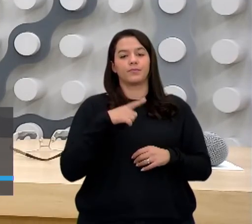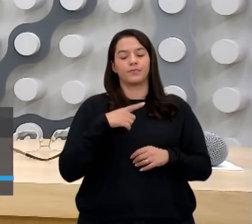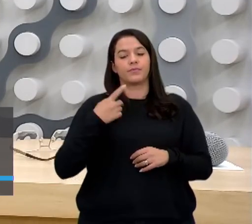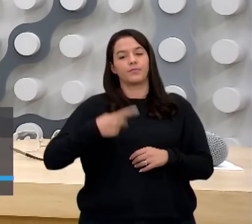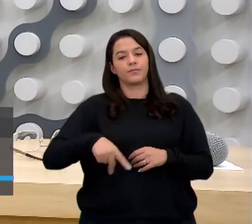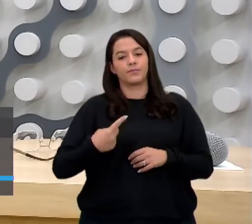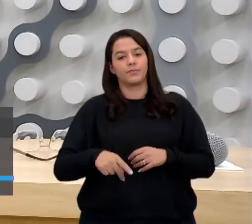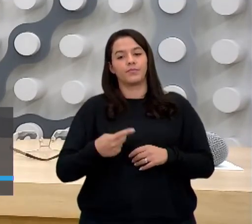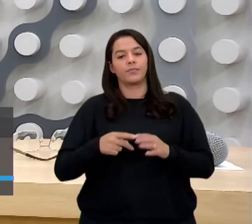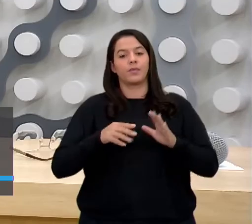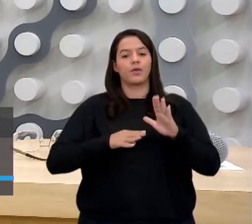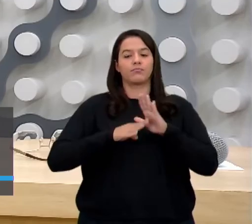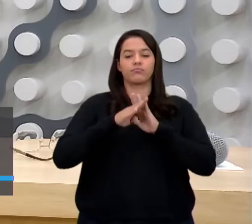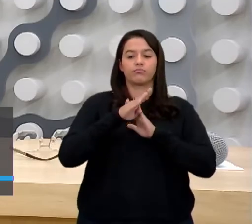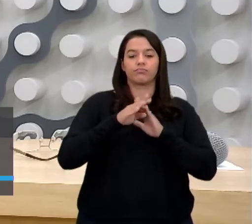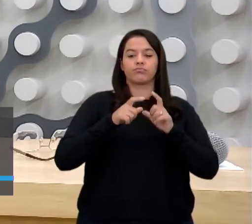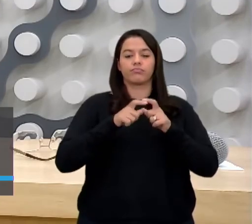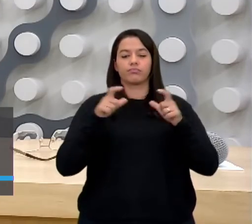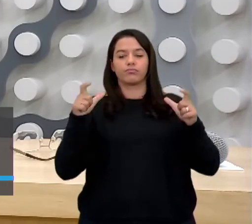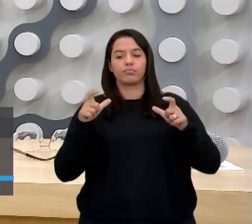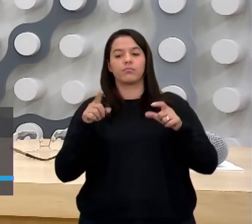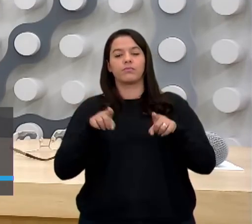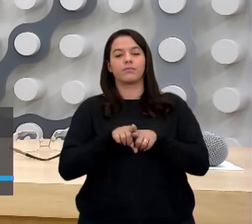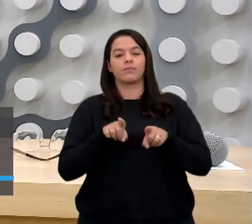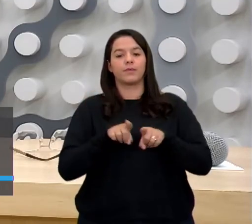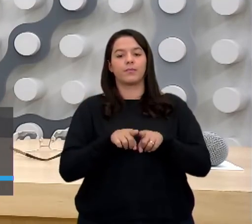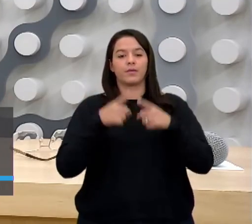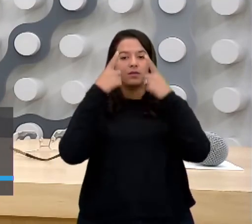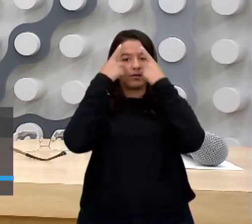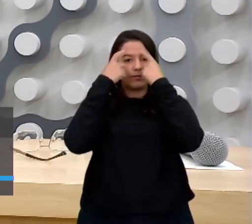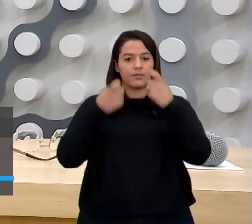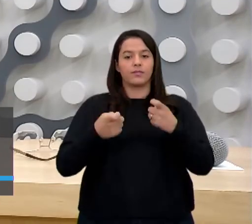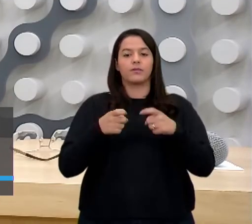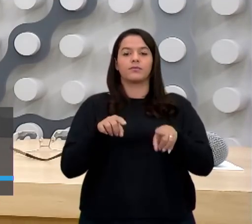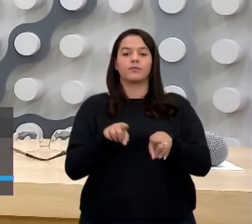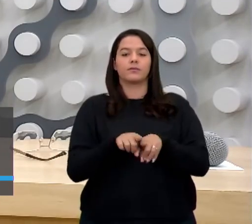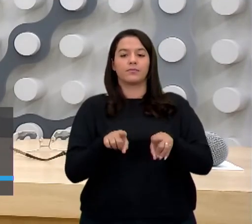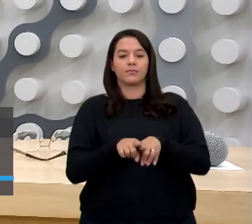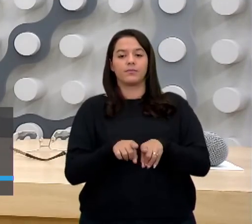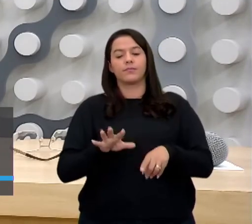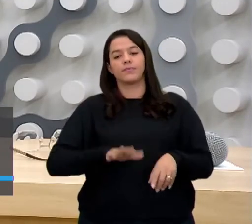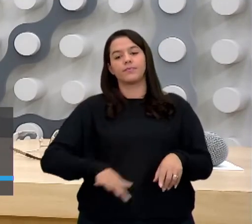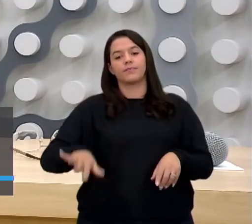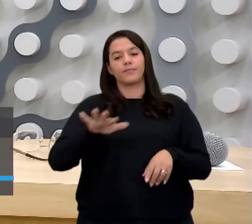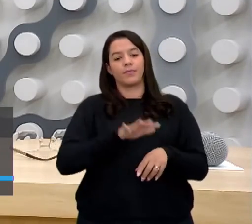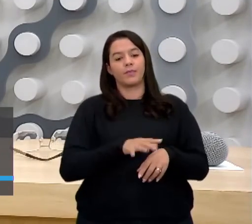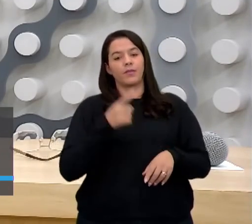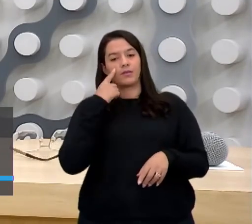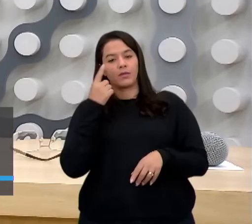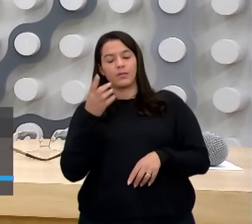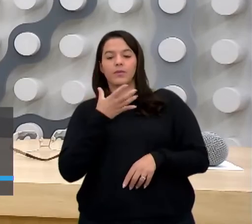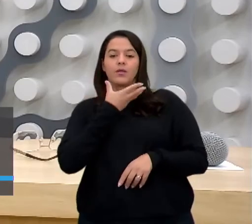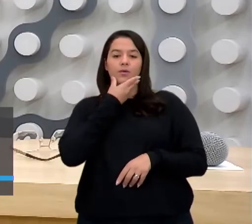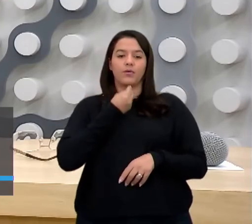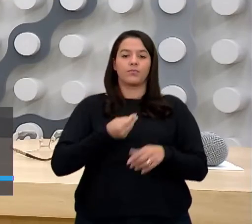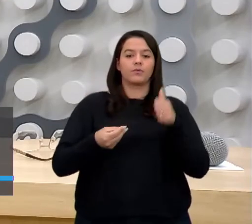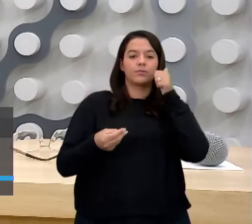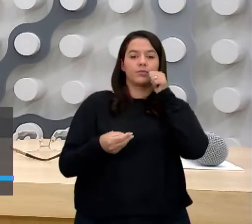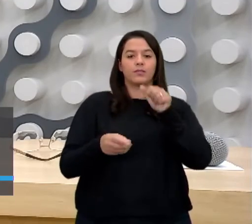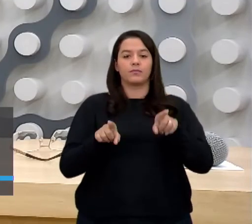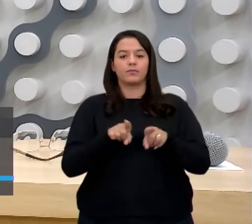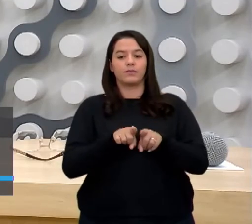acima tem a questão aí também da violência, né. Então tem que se ter também isso, tanto pra homens como pra mulheres.